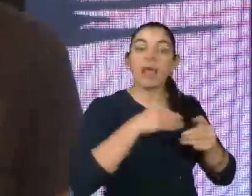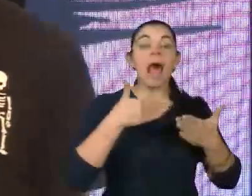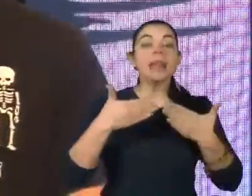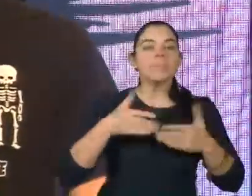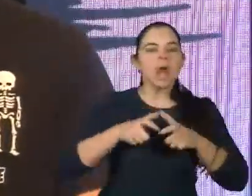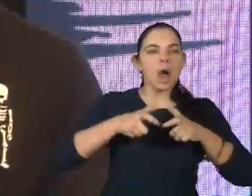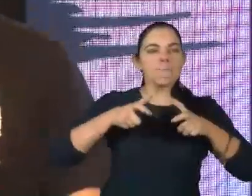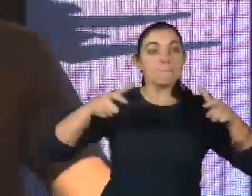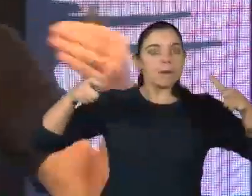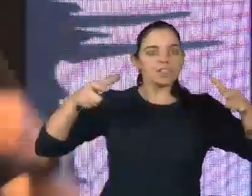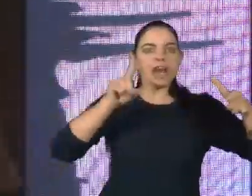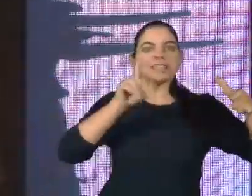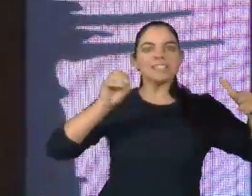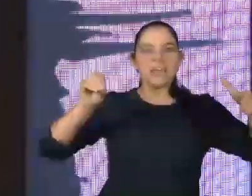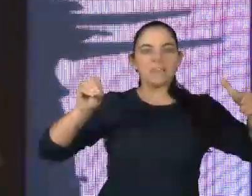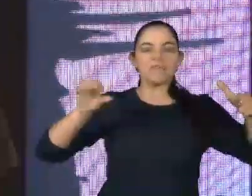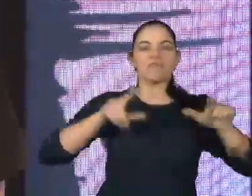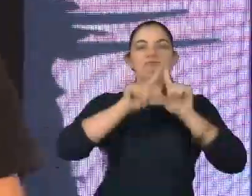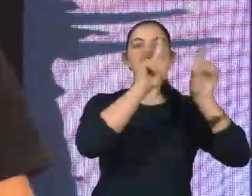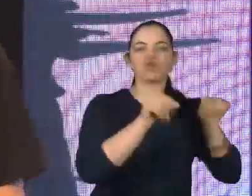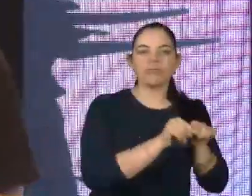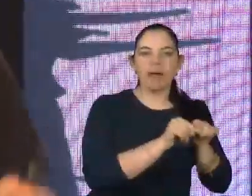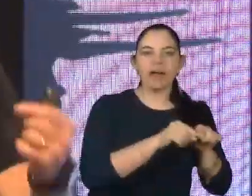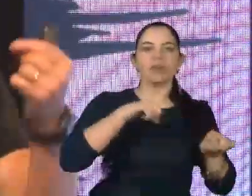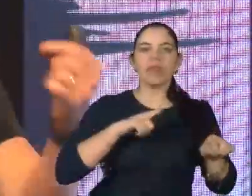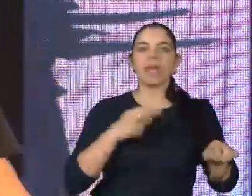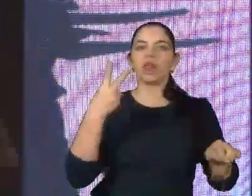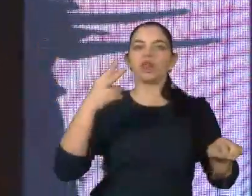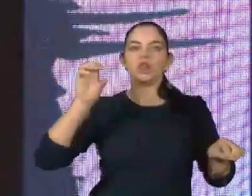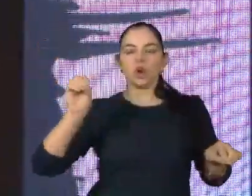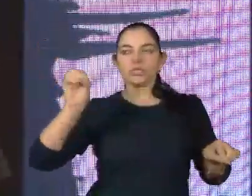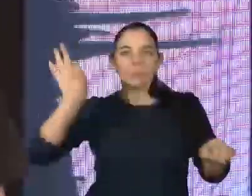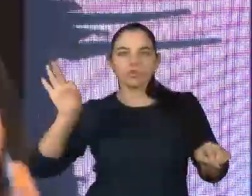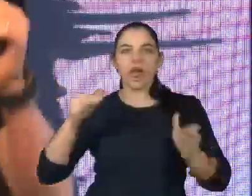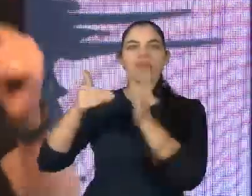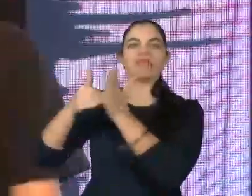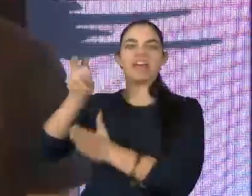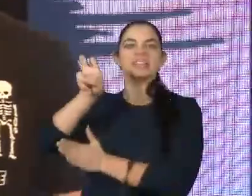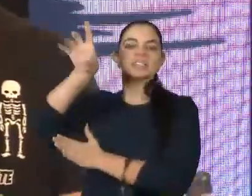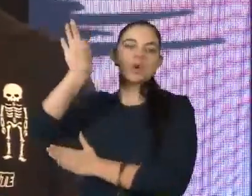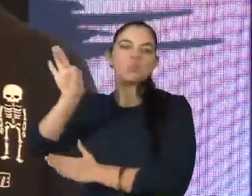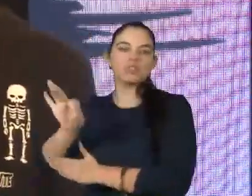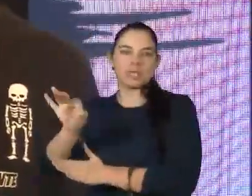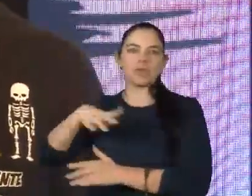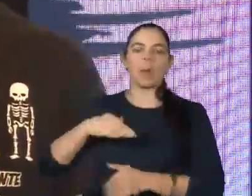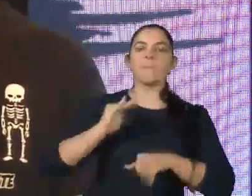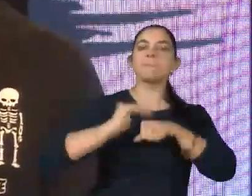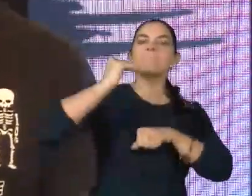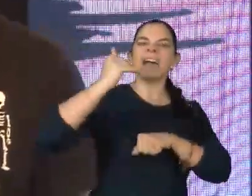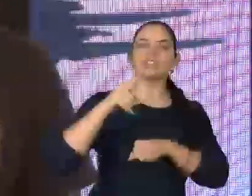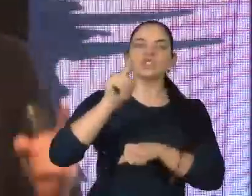tamanho, em termos de quantidade de empregados, devem reservar de 2% a 5% de vagas para pessoas com